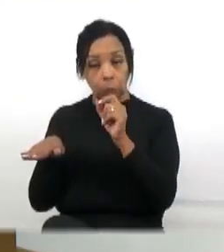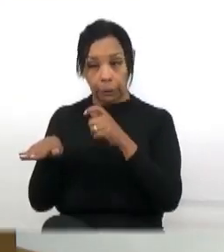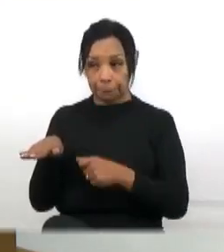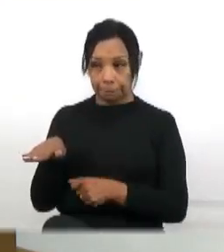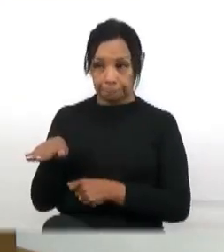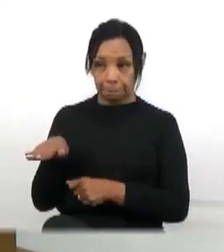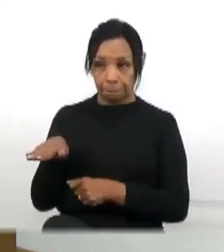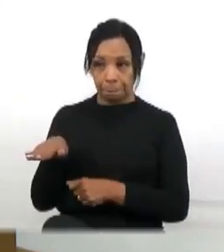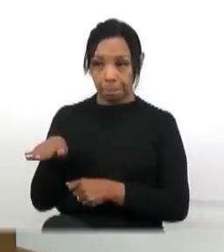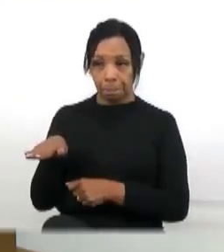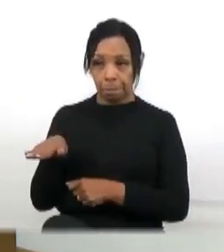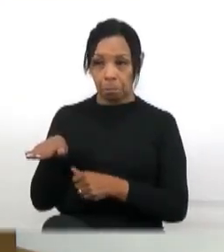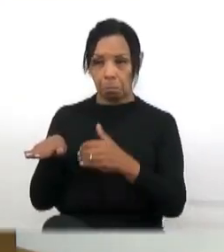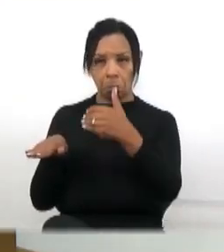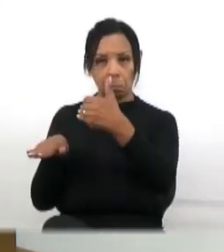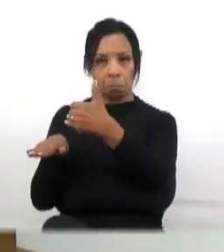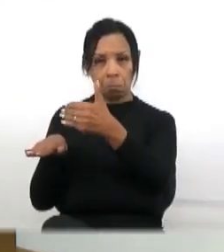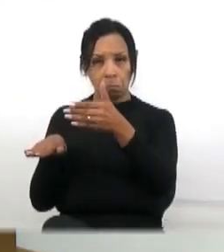parecendo um tijolo.